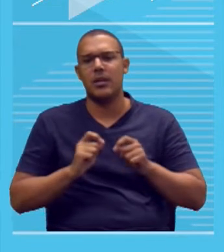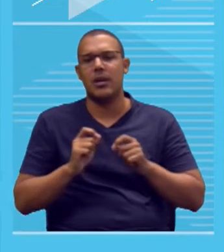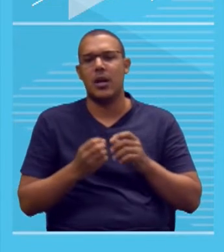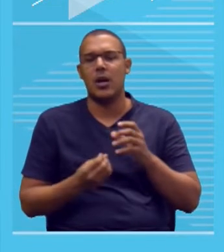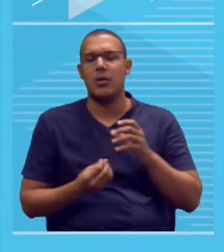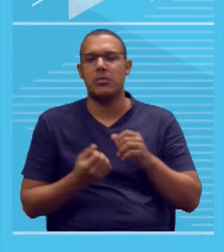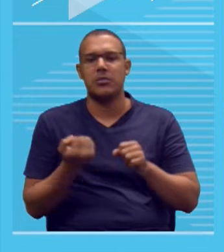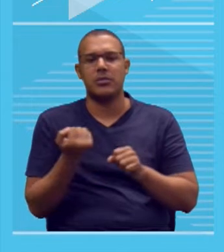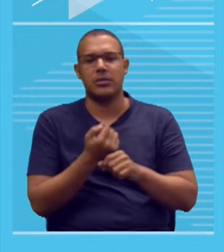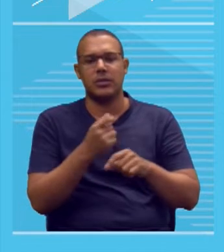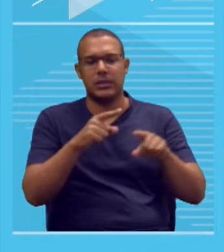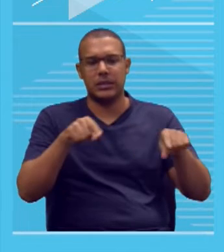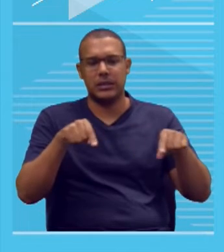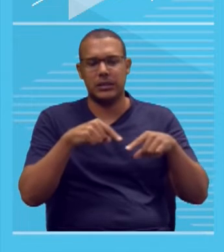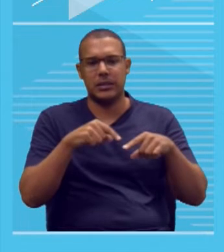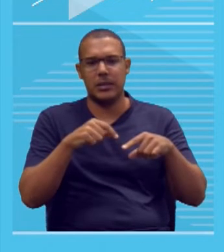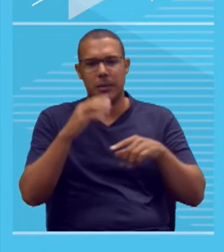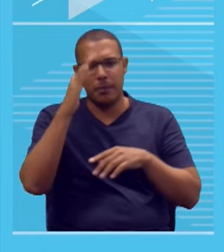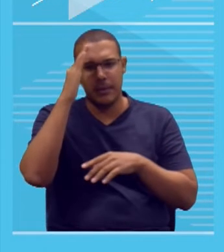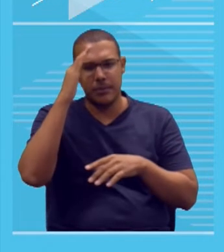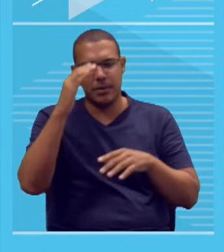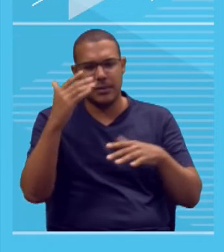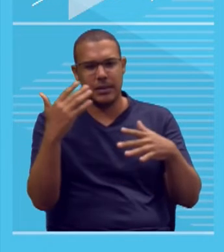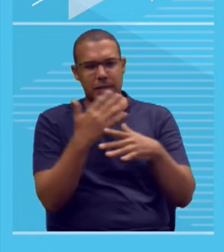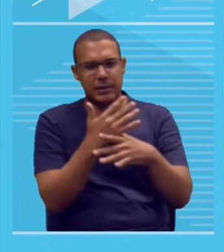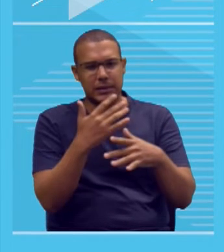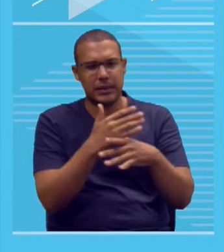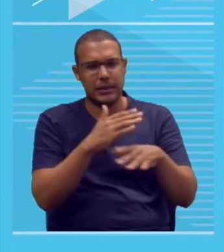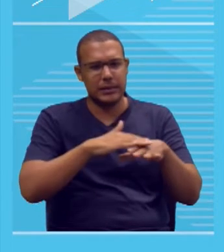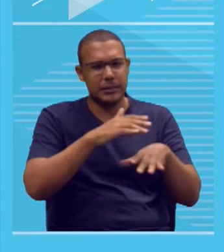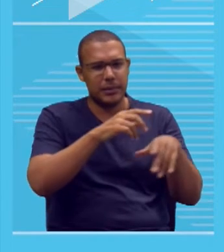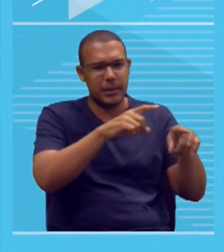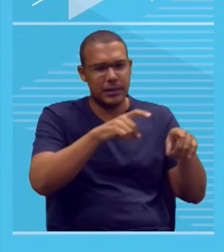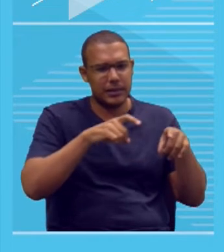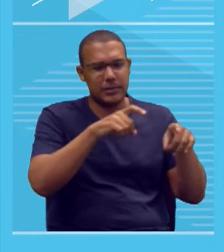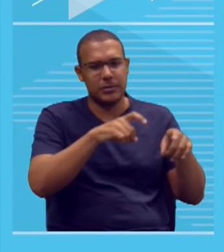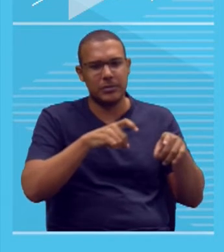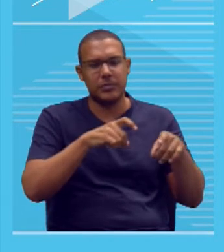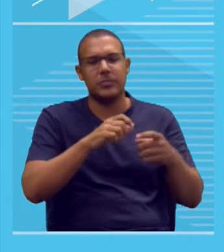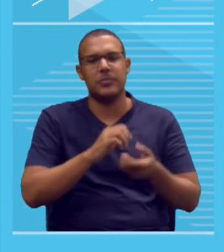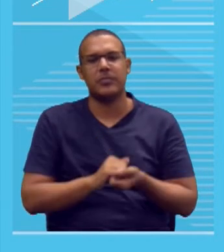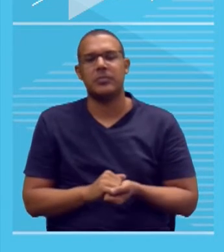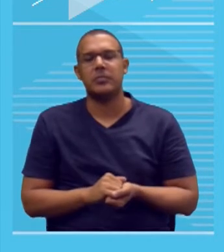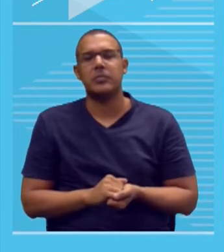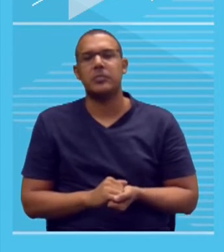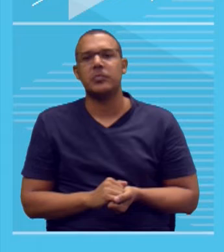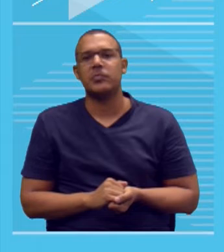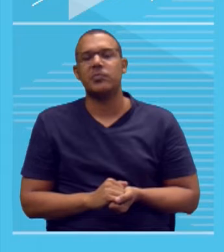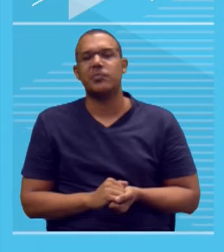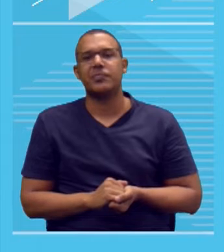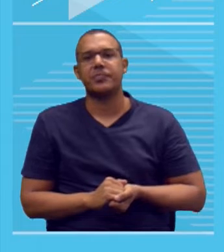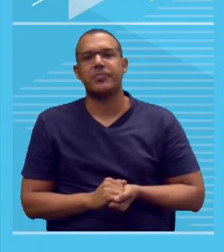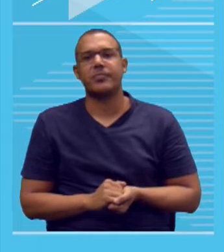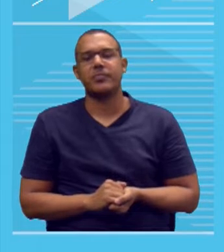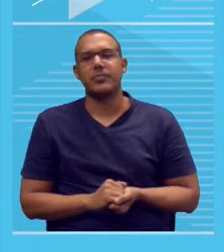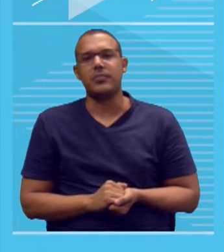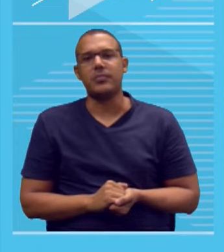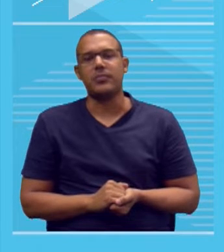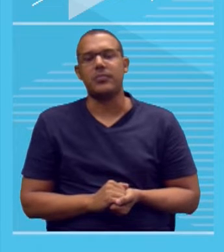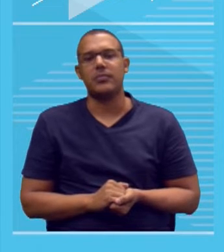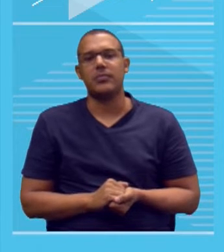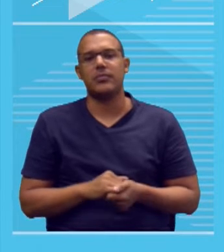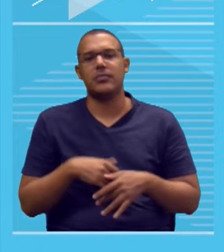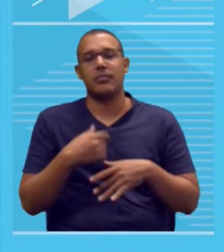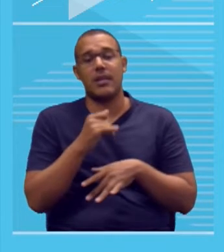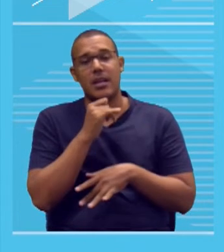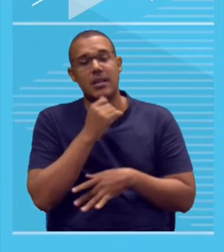cinemas, por exemplo, principalmente nas cidades mais interioranas ou nos centros que não são tão privilegiadas nesse aspecto.